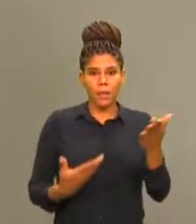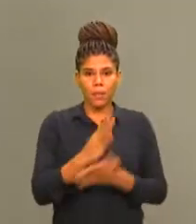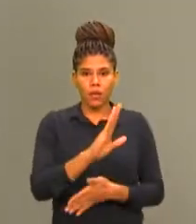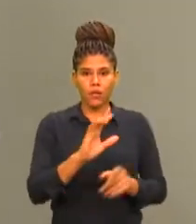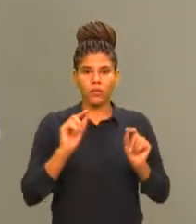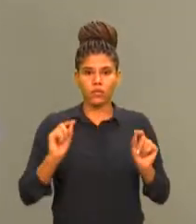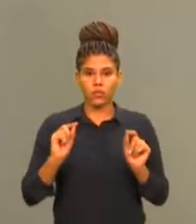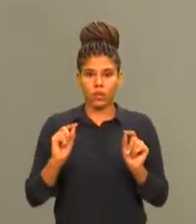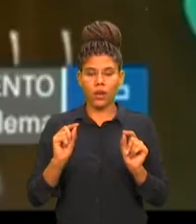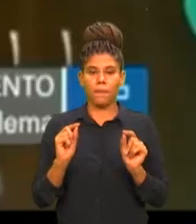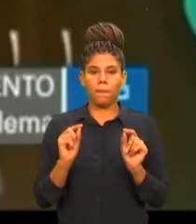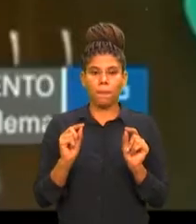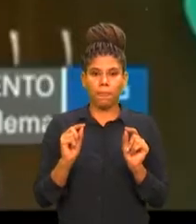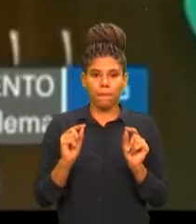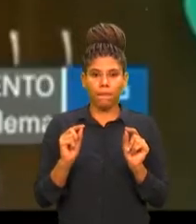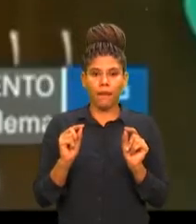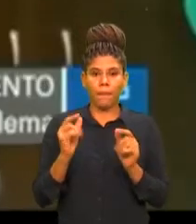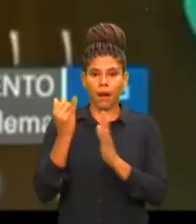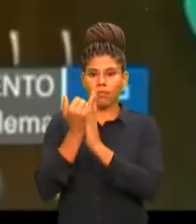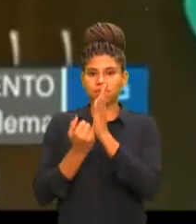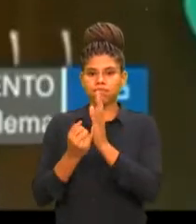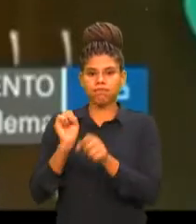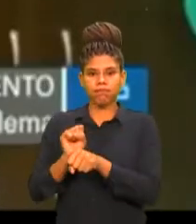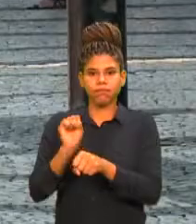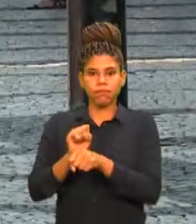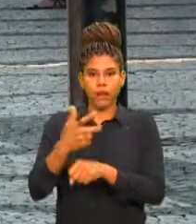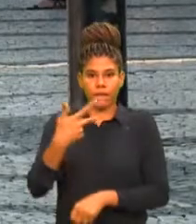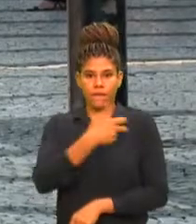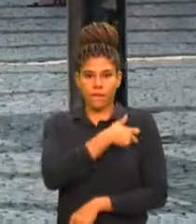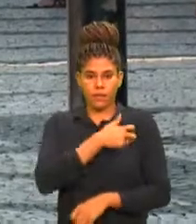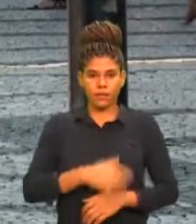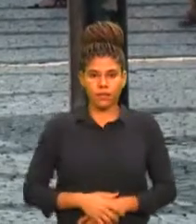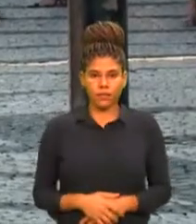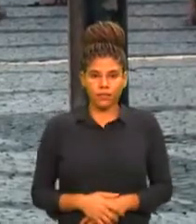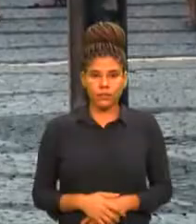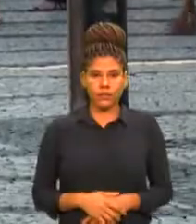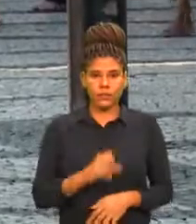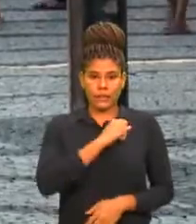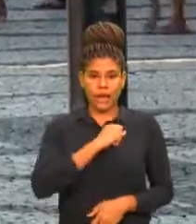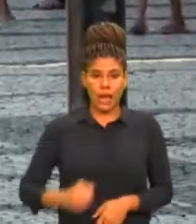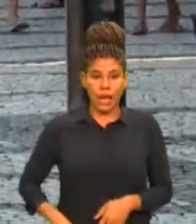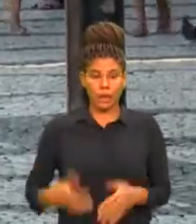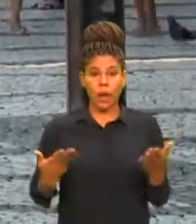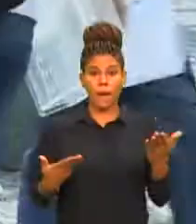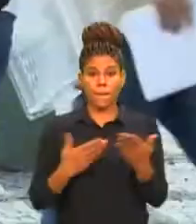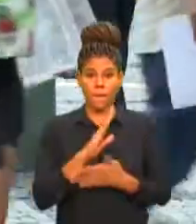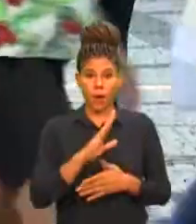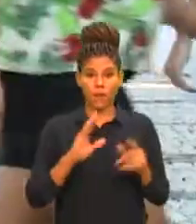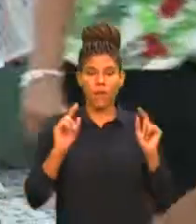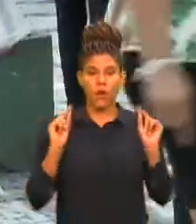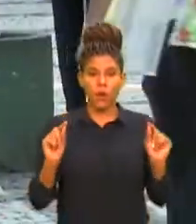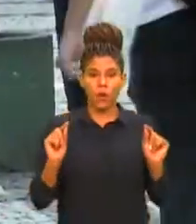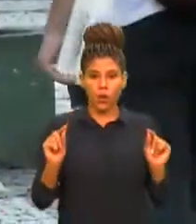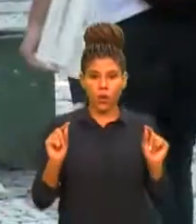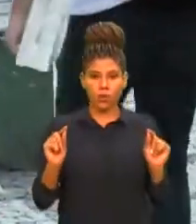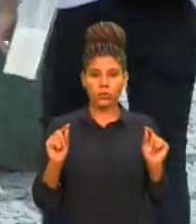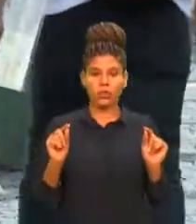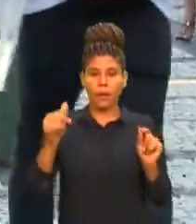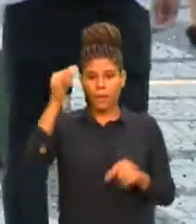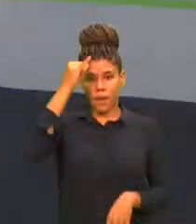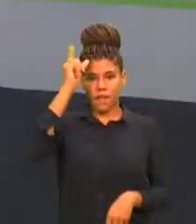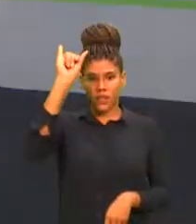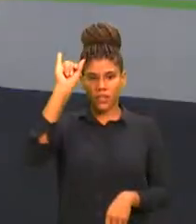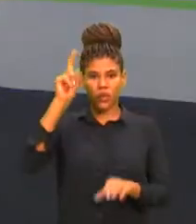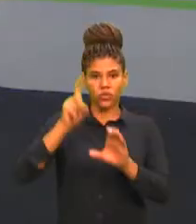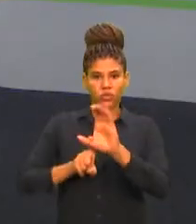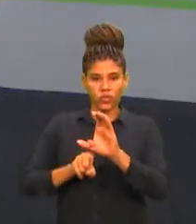sobra diária da vacina. Senado aprova projeto de lei com regras de prevenção ao superendividamento dos brasileiros.